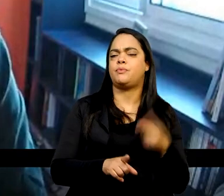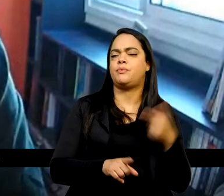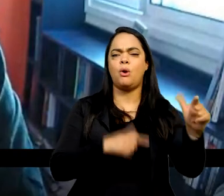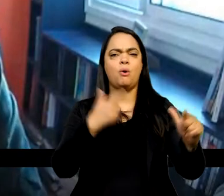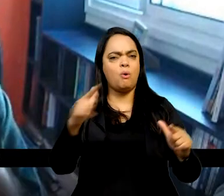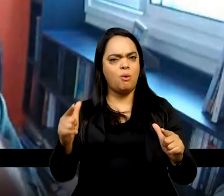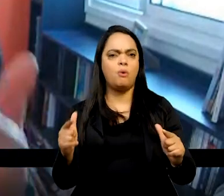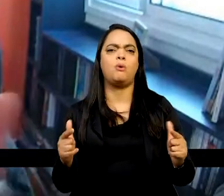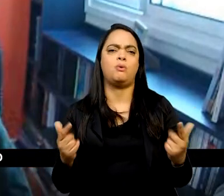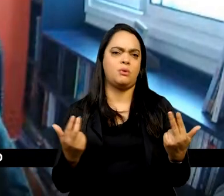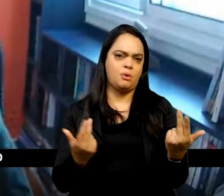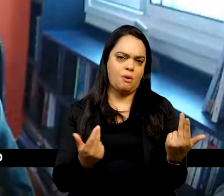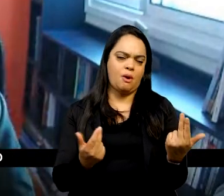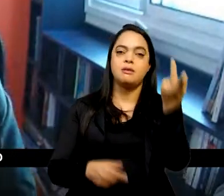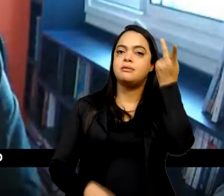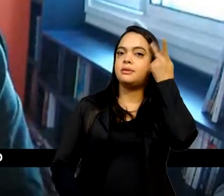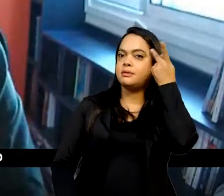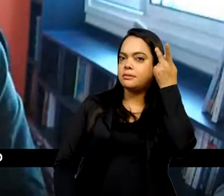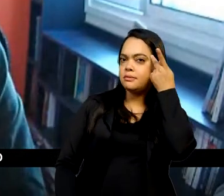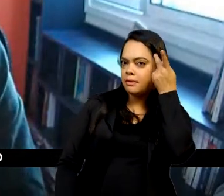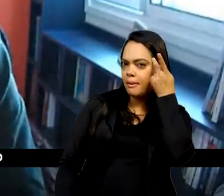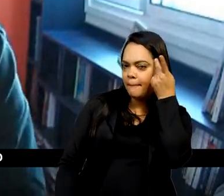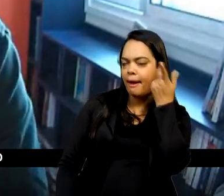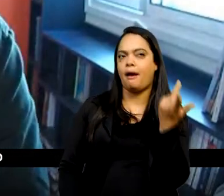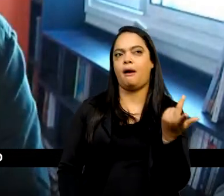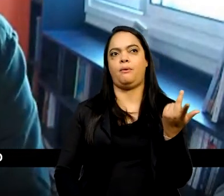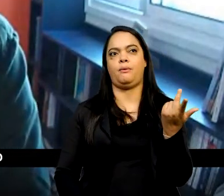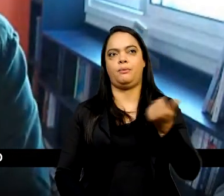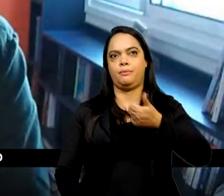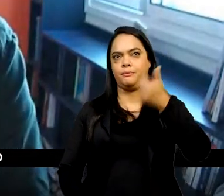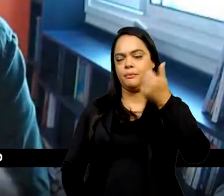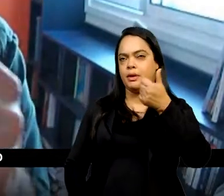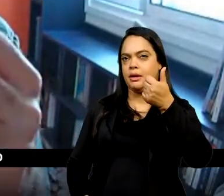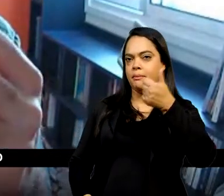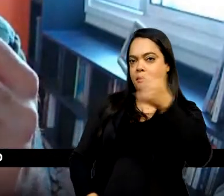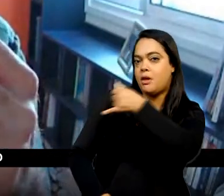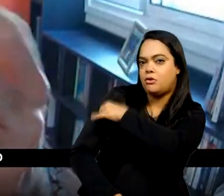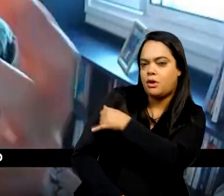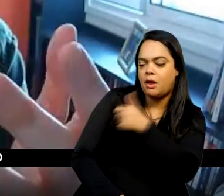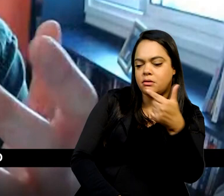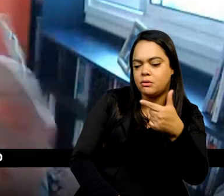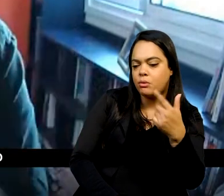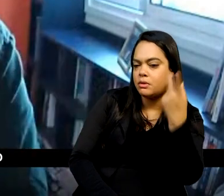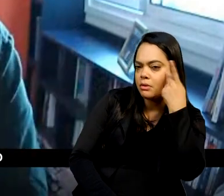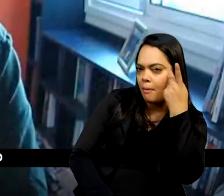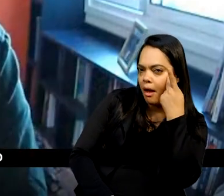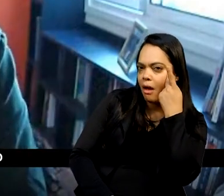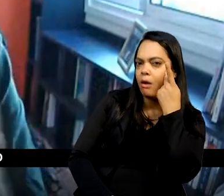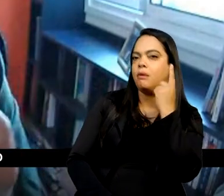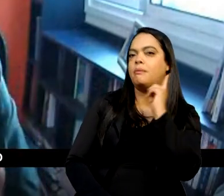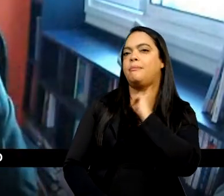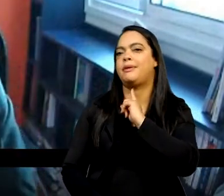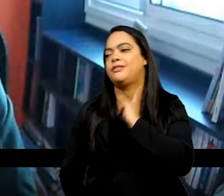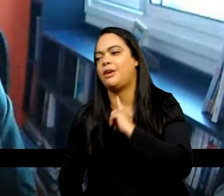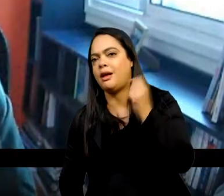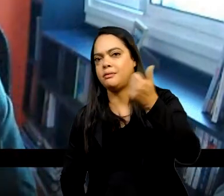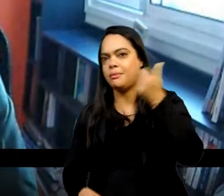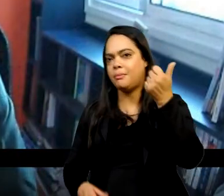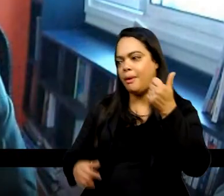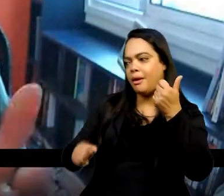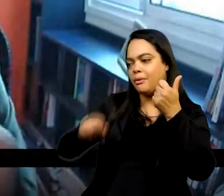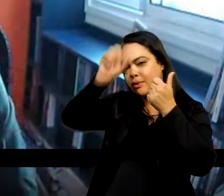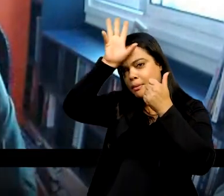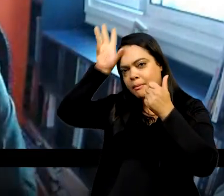Então, São Paulo é mais estudado do que Goiás, Minas Gerais é mais estudado do que Mato Grosso, Pernambuco é mais